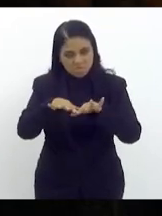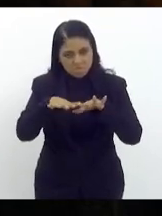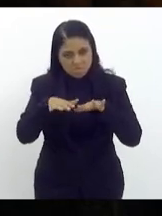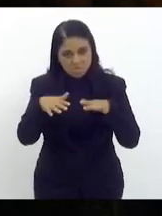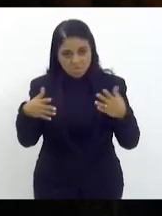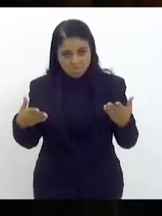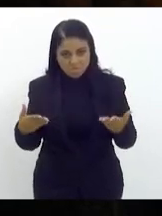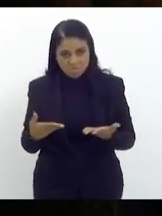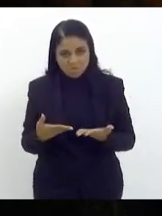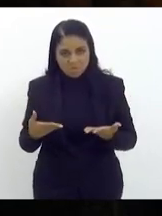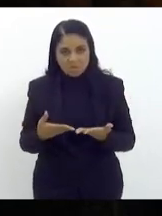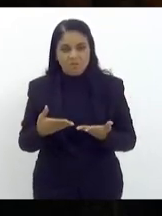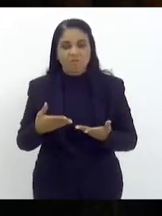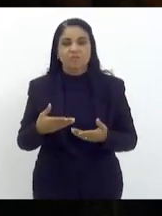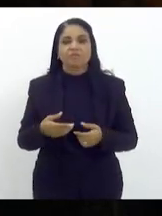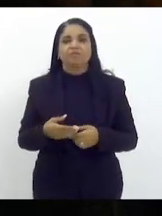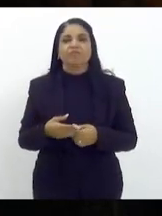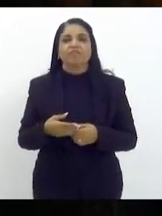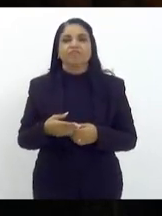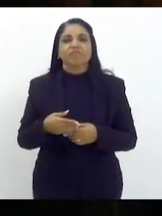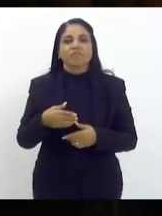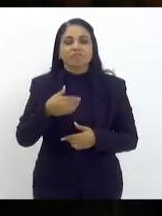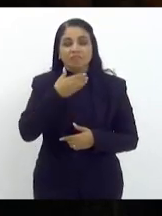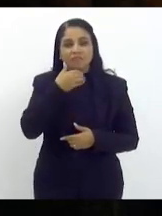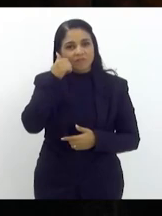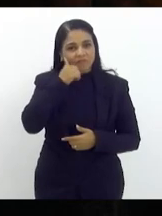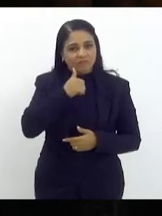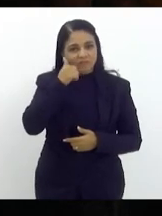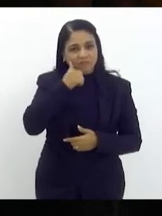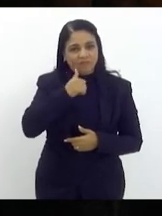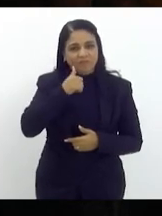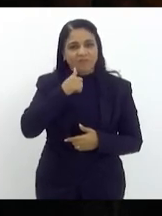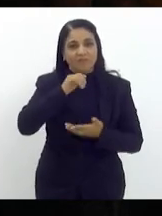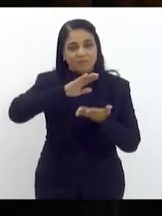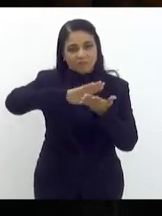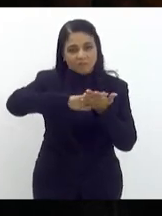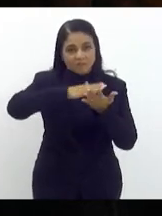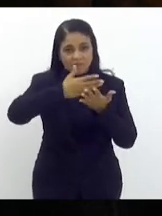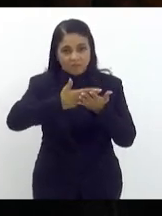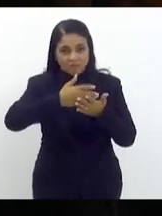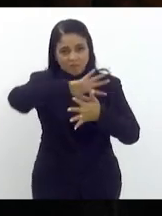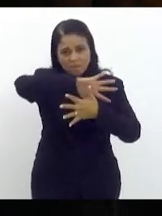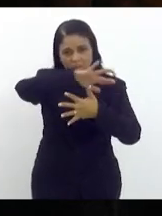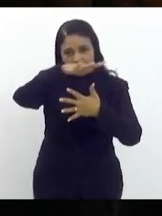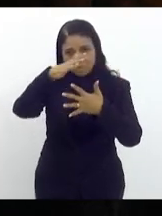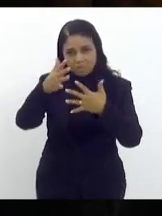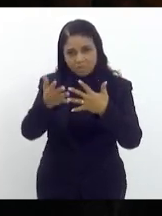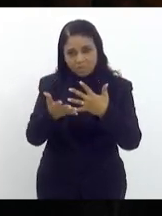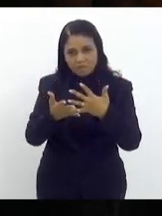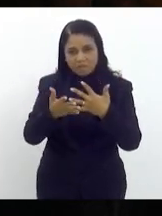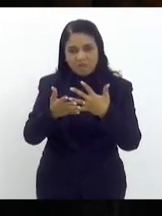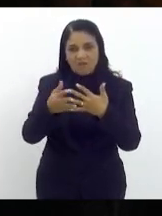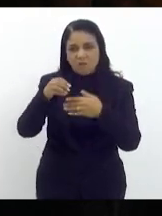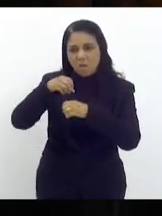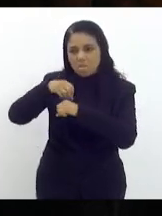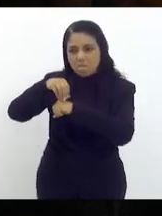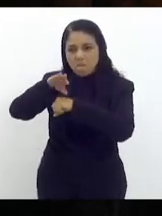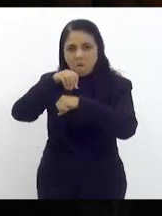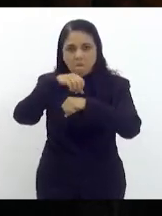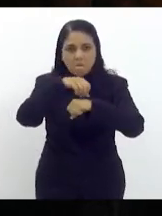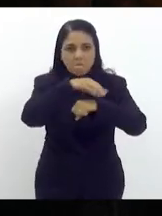senhora intérprete da língua de Libras que leva nossa voz aos